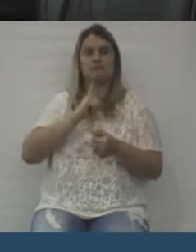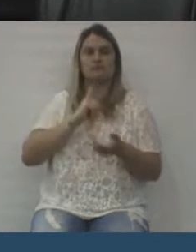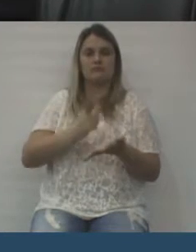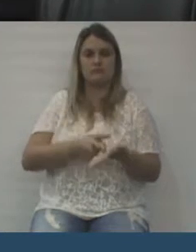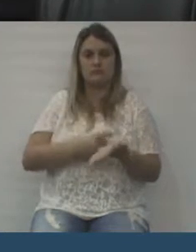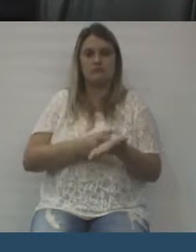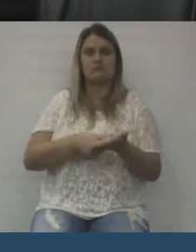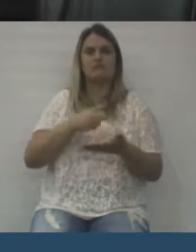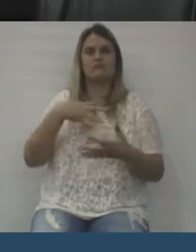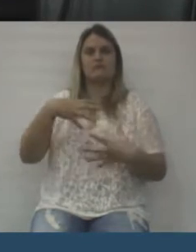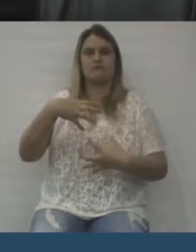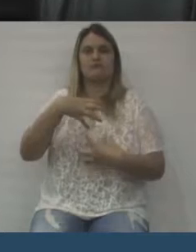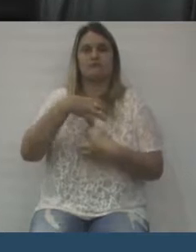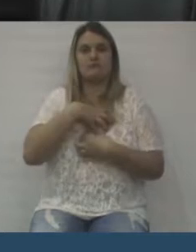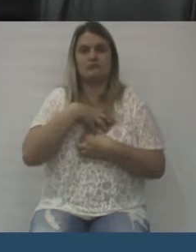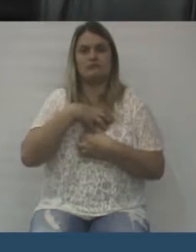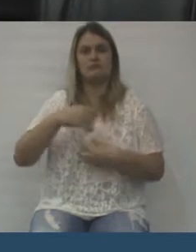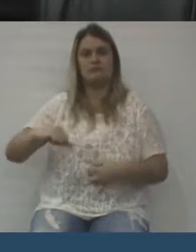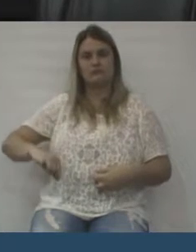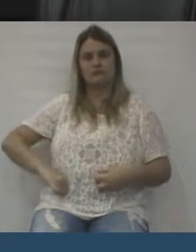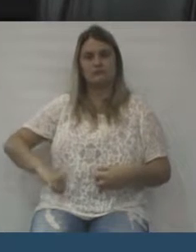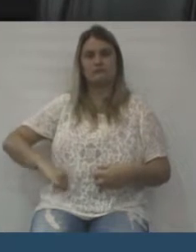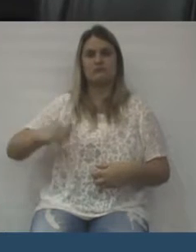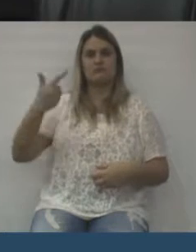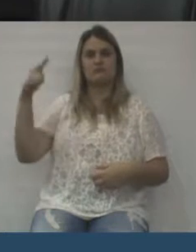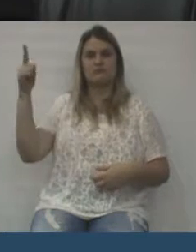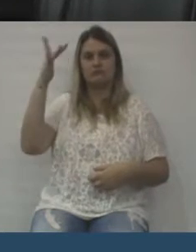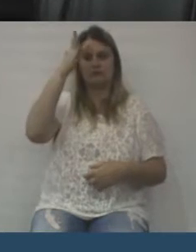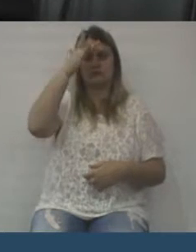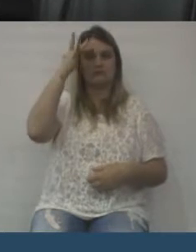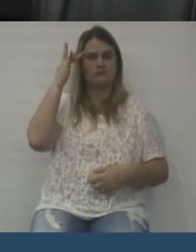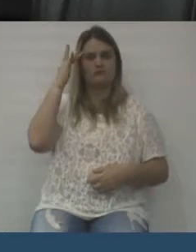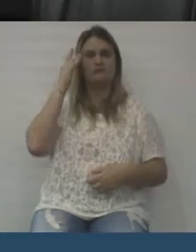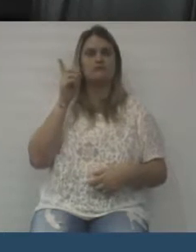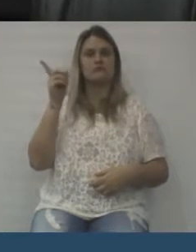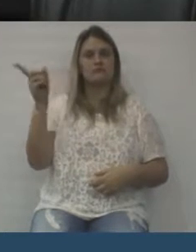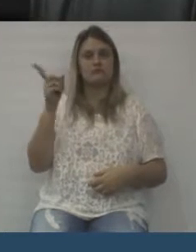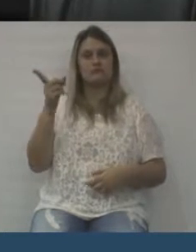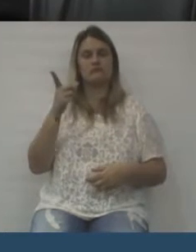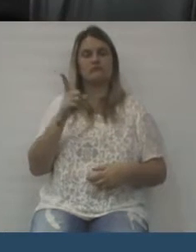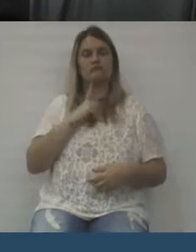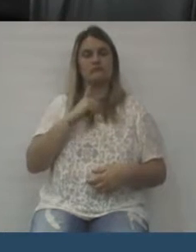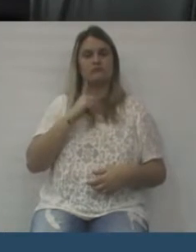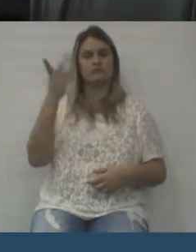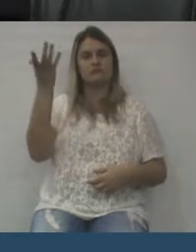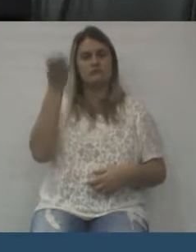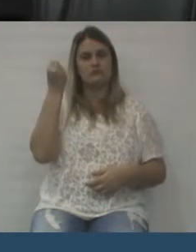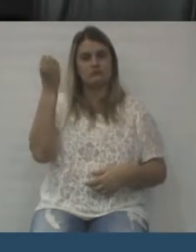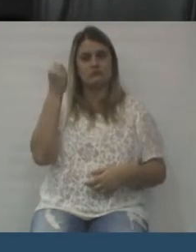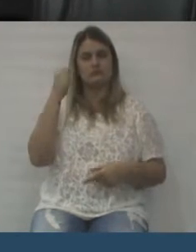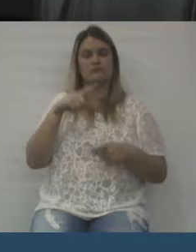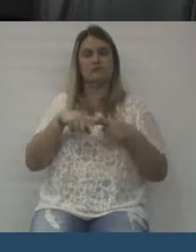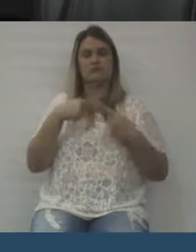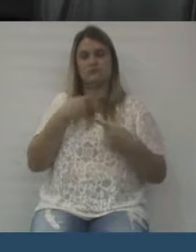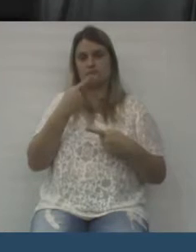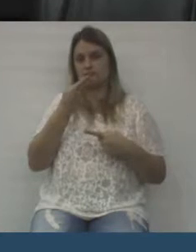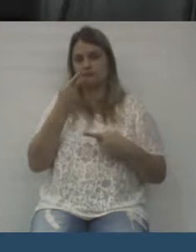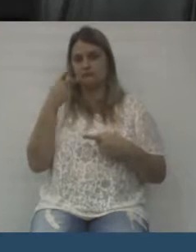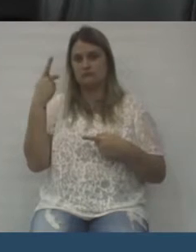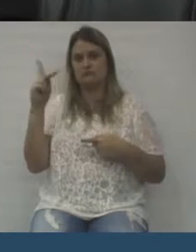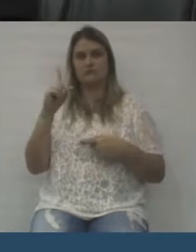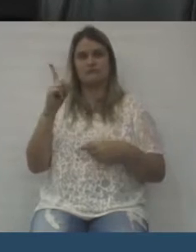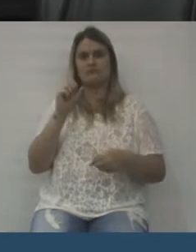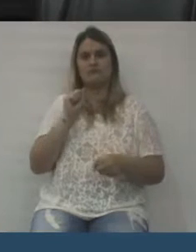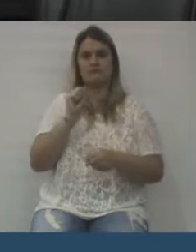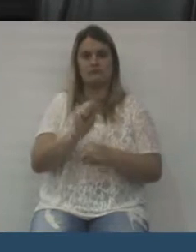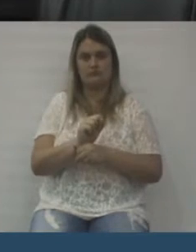dedicam e elas sentem, elas sofrem com as outras pessoas e você se aposentou, mas eu digo para você, Osni,